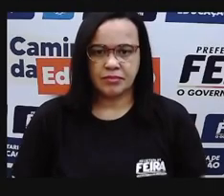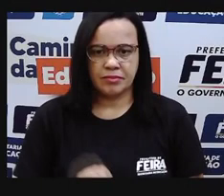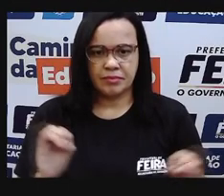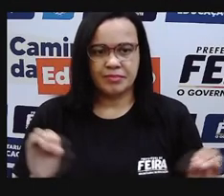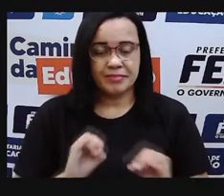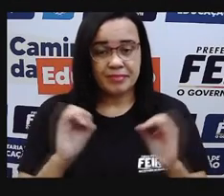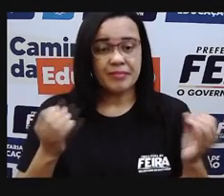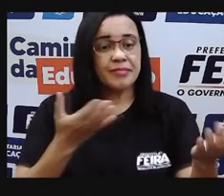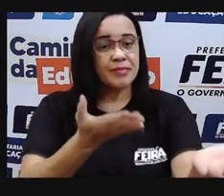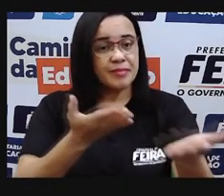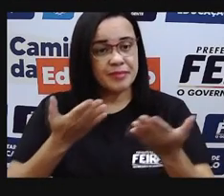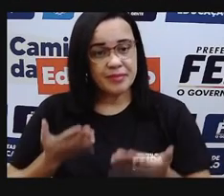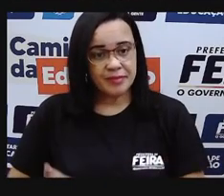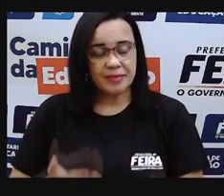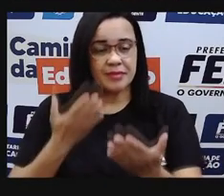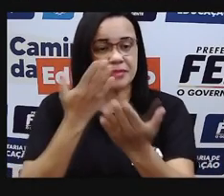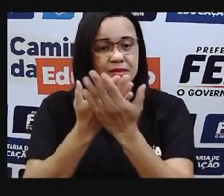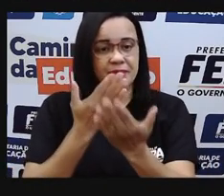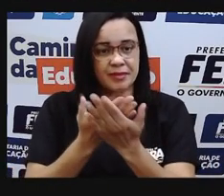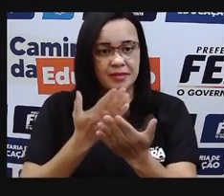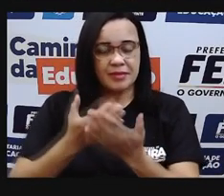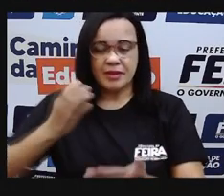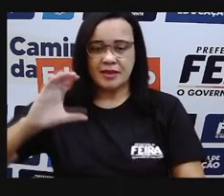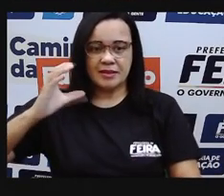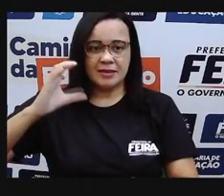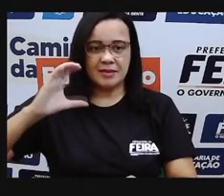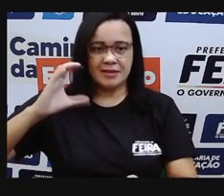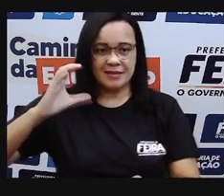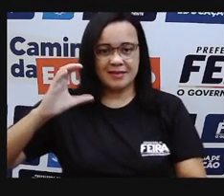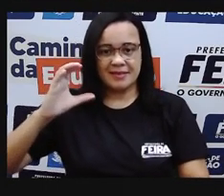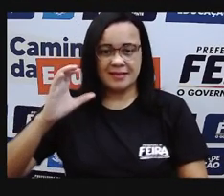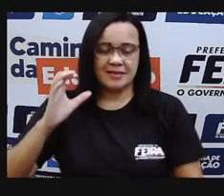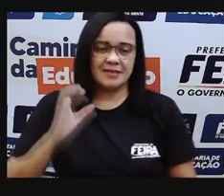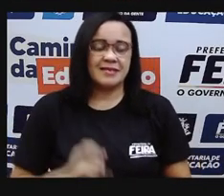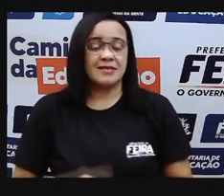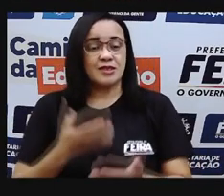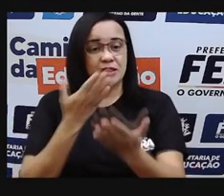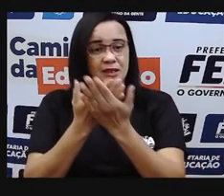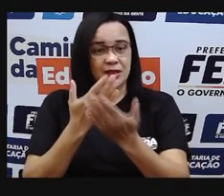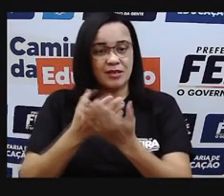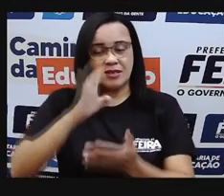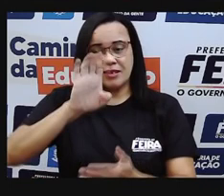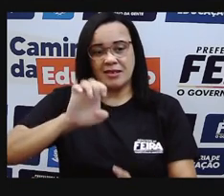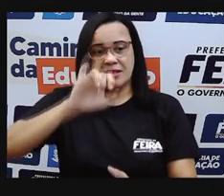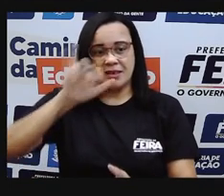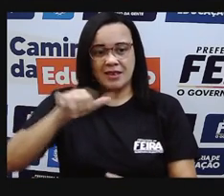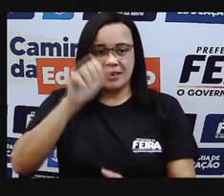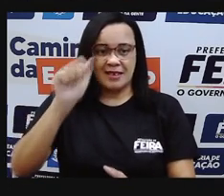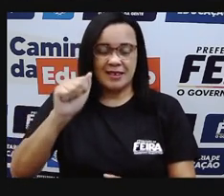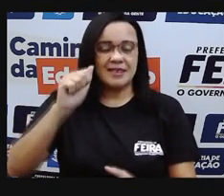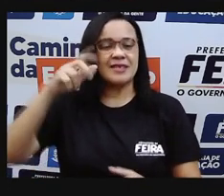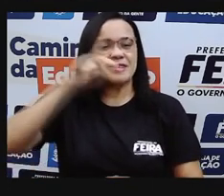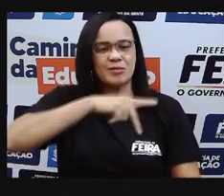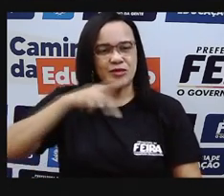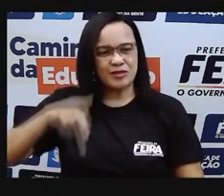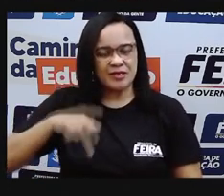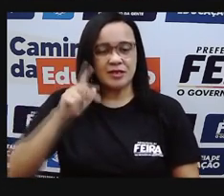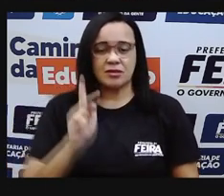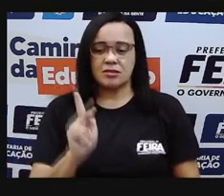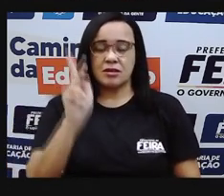Olá, bem-vindos a mais uma aula de ciências, aula da EJA, eu a professora Karine Brandão.